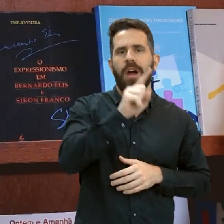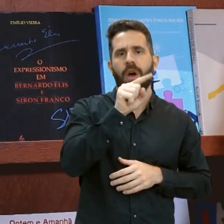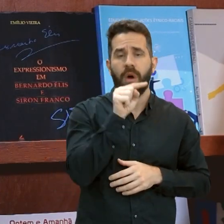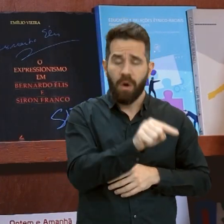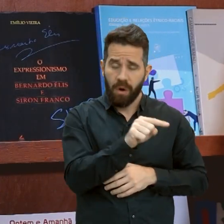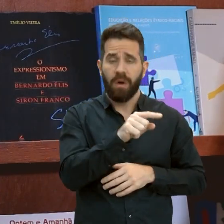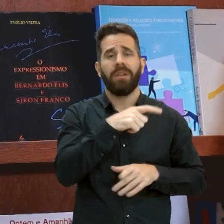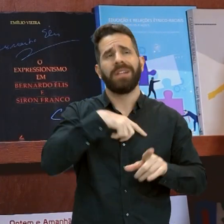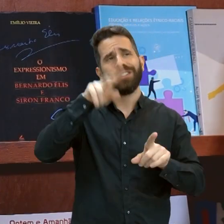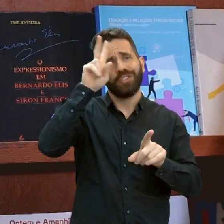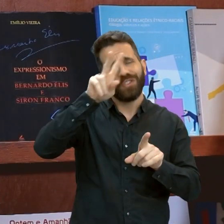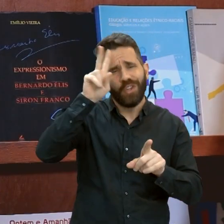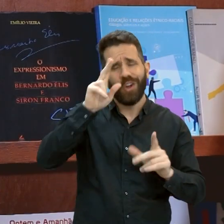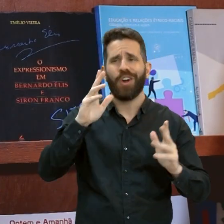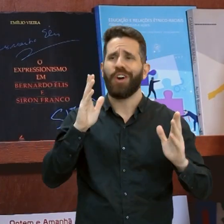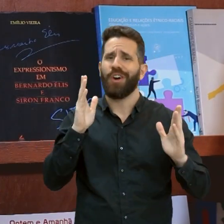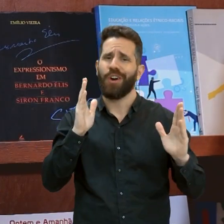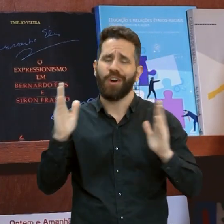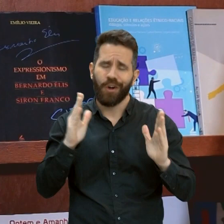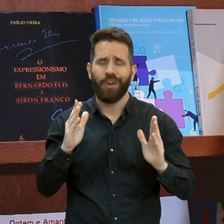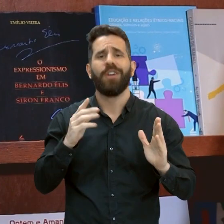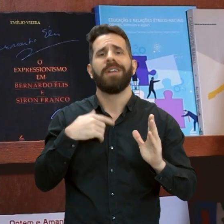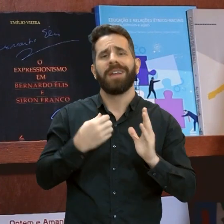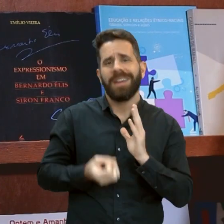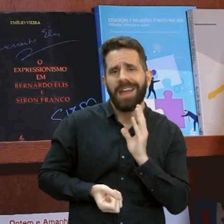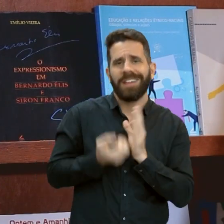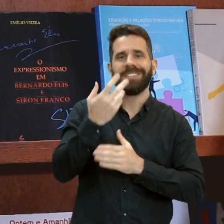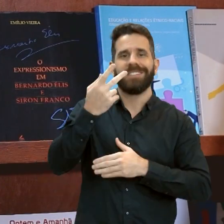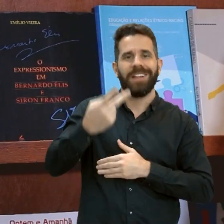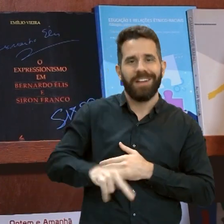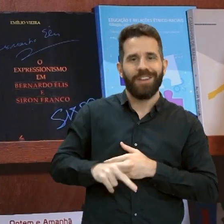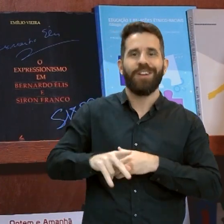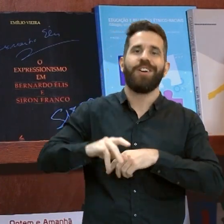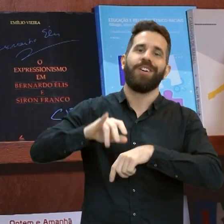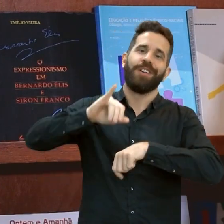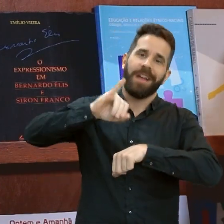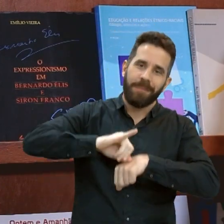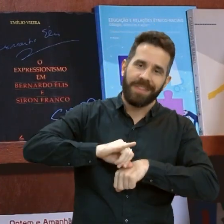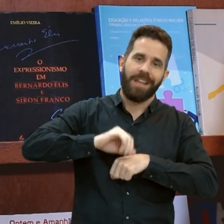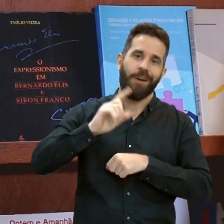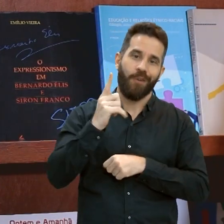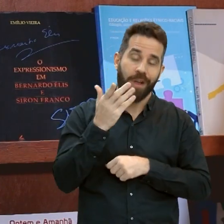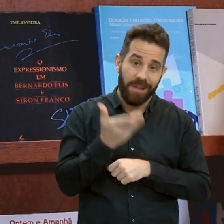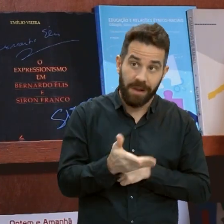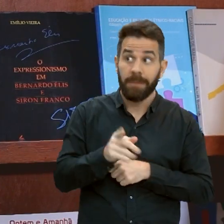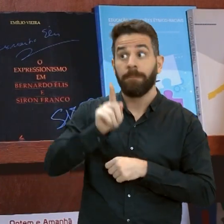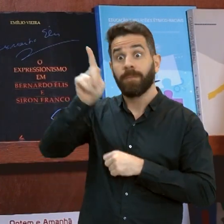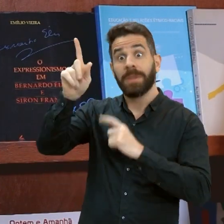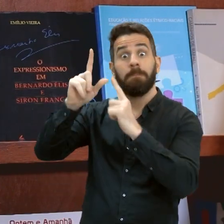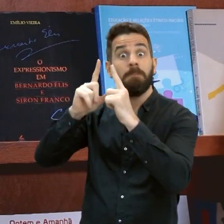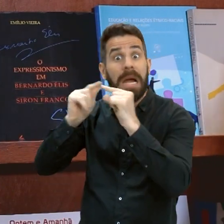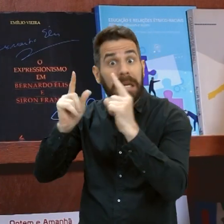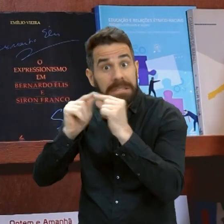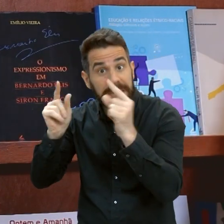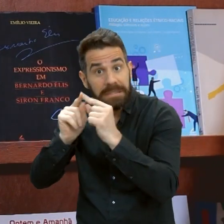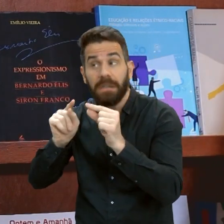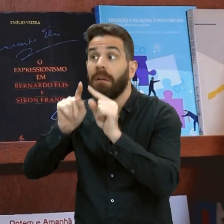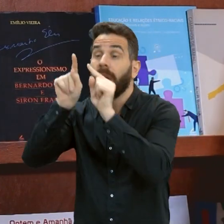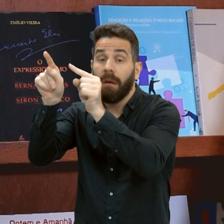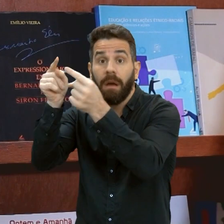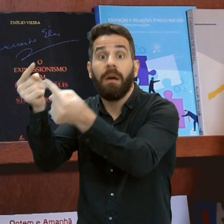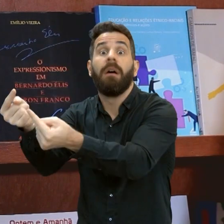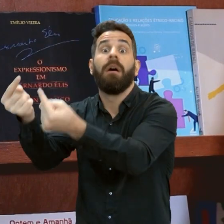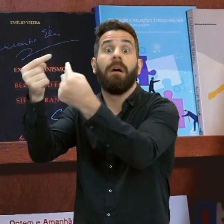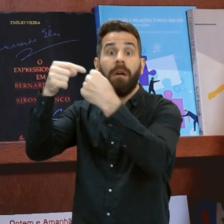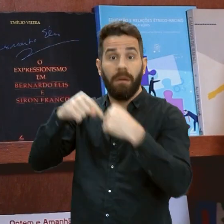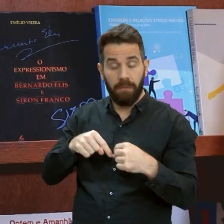Goiânia. Fala sobre Brasília também, teve, né? Muitos engenheiros vieram, né? Para a